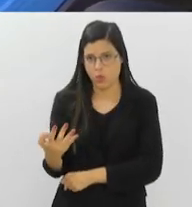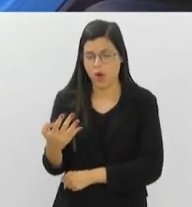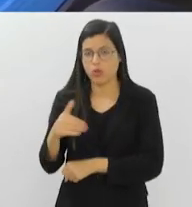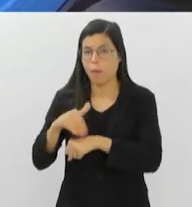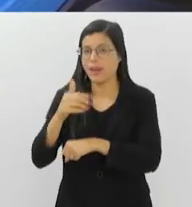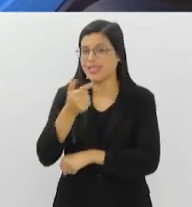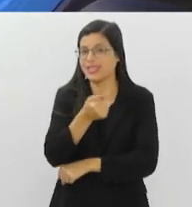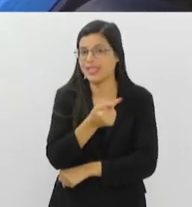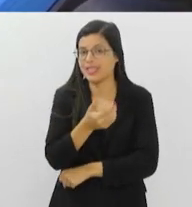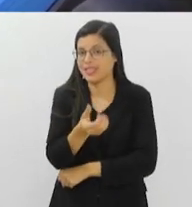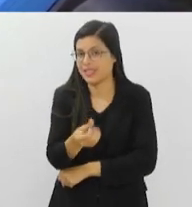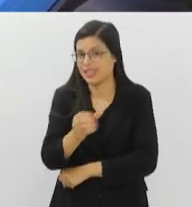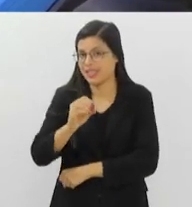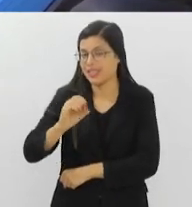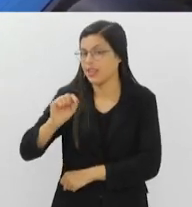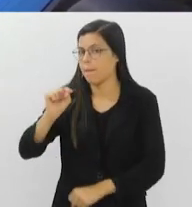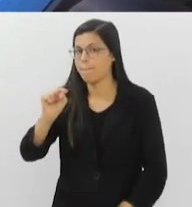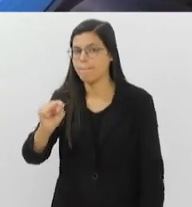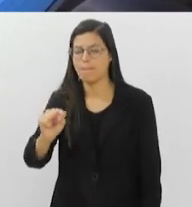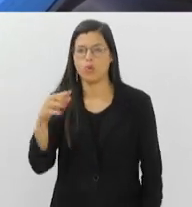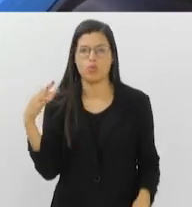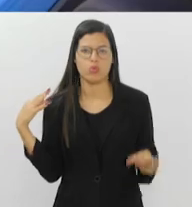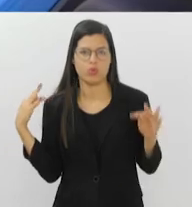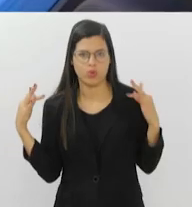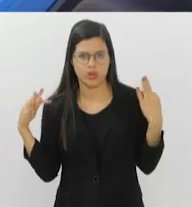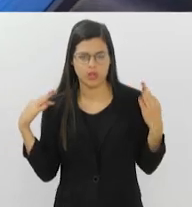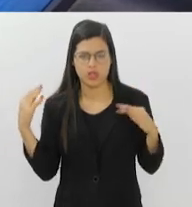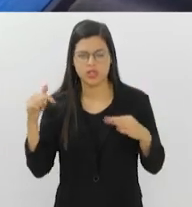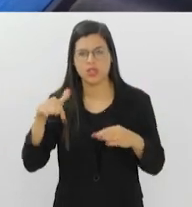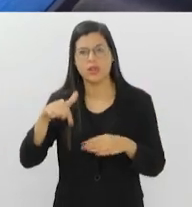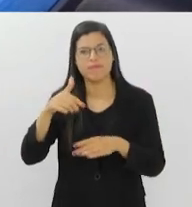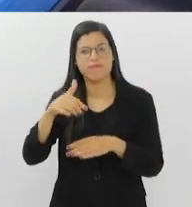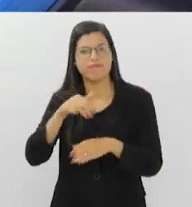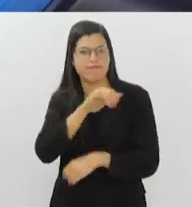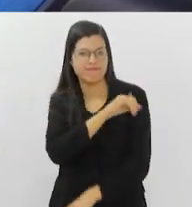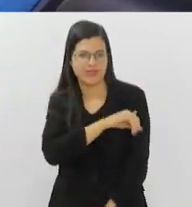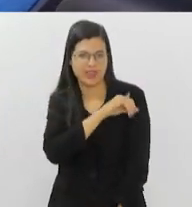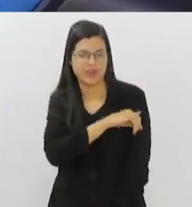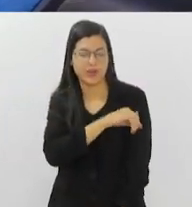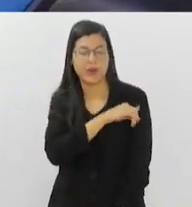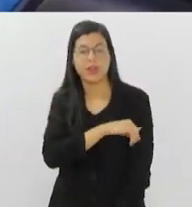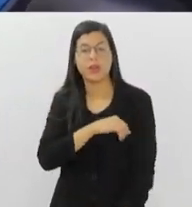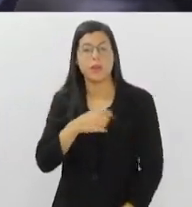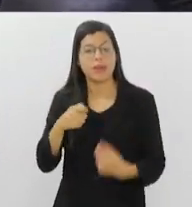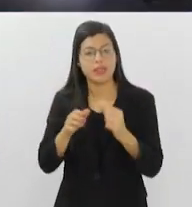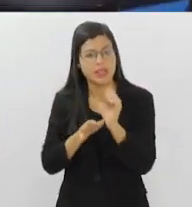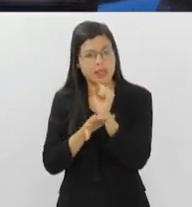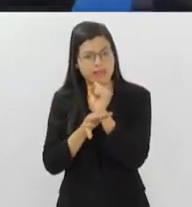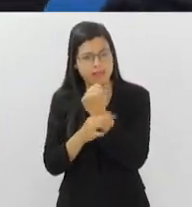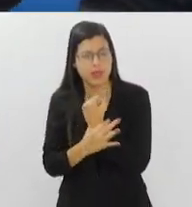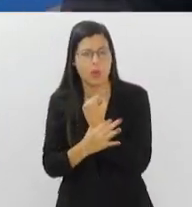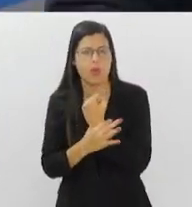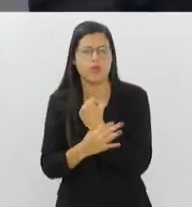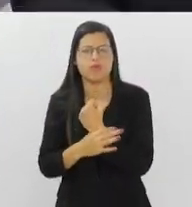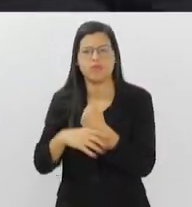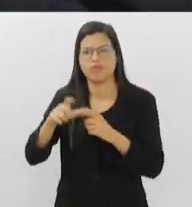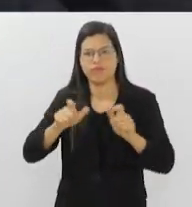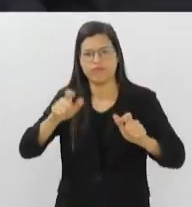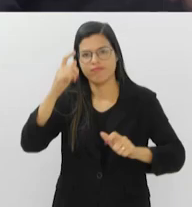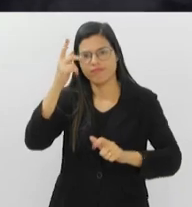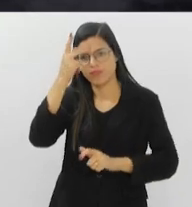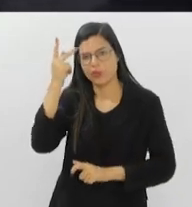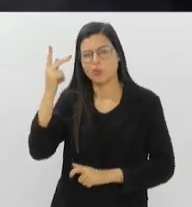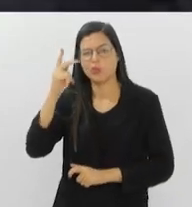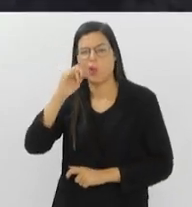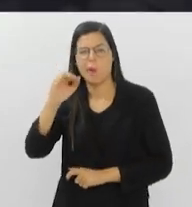760 mil turistas aqui na cidade do Rio. E para isso, é preciso garantir a segurança destas pessoas que vêm aproveitar a nossa cidade,